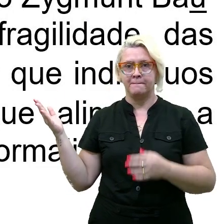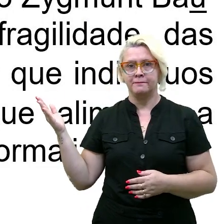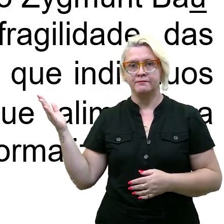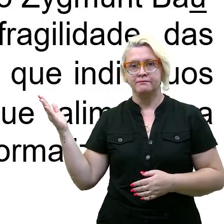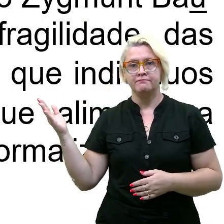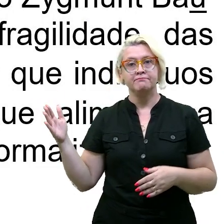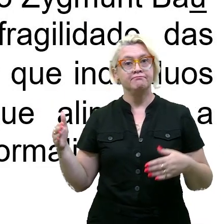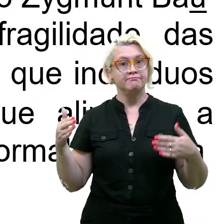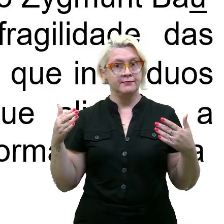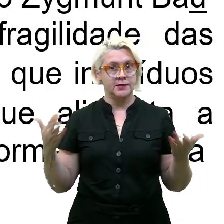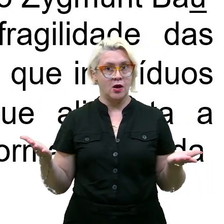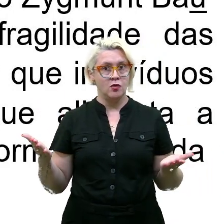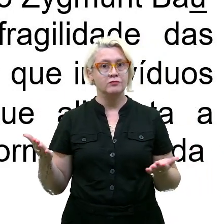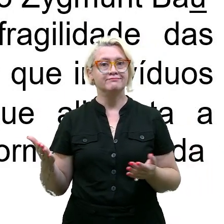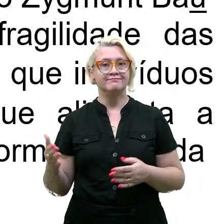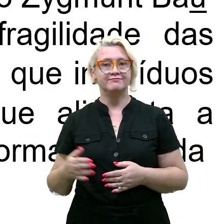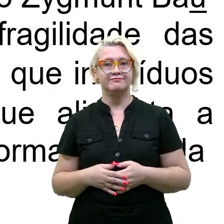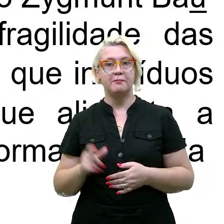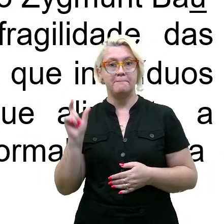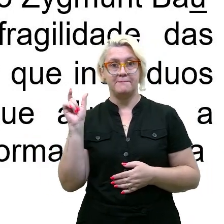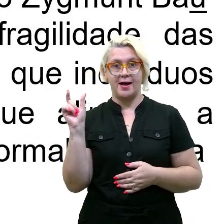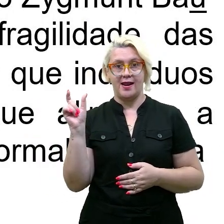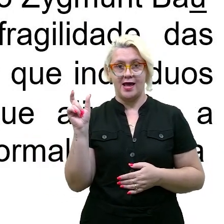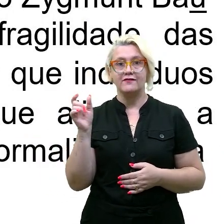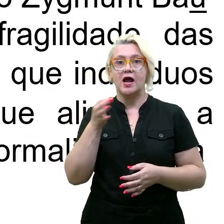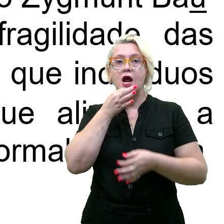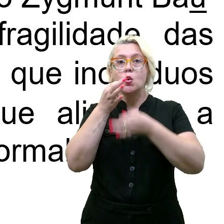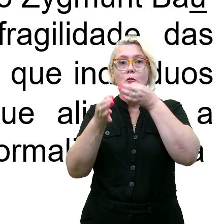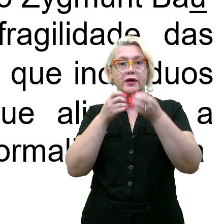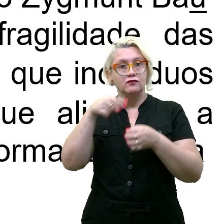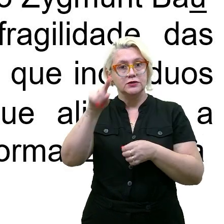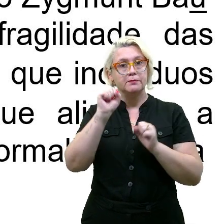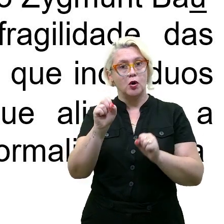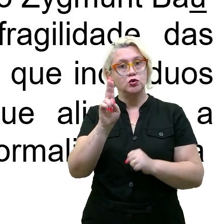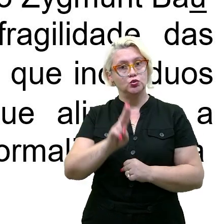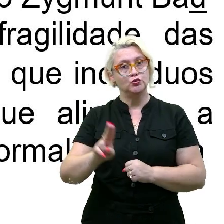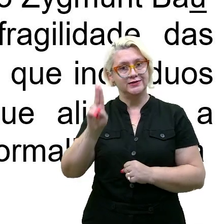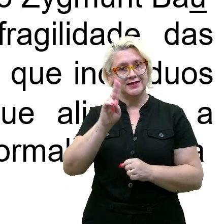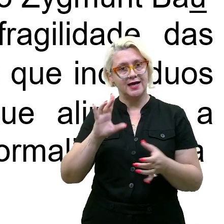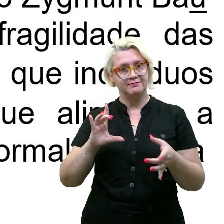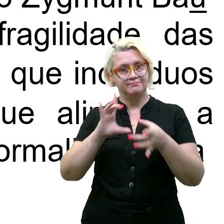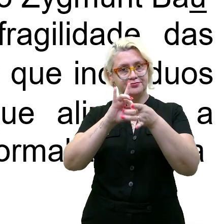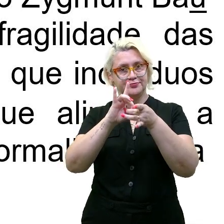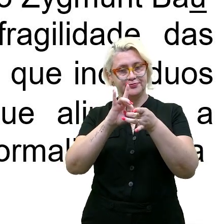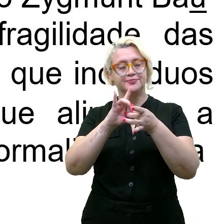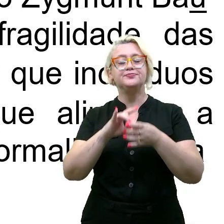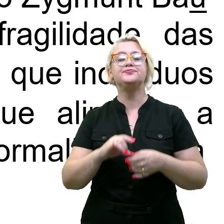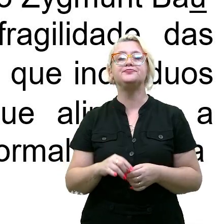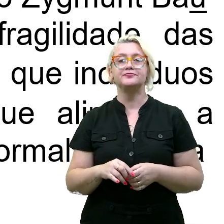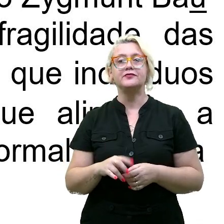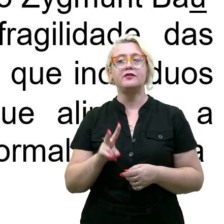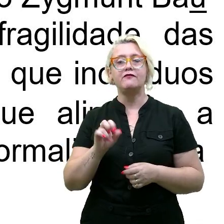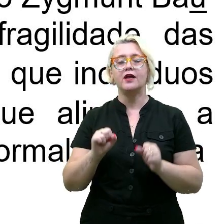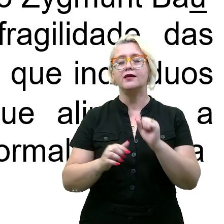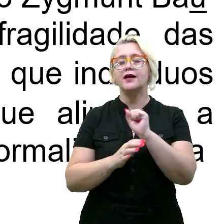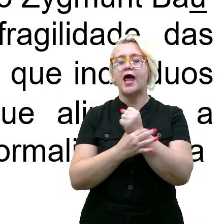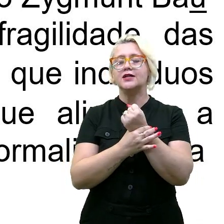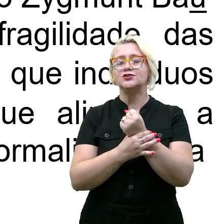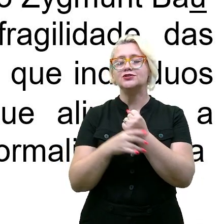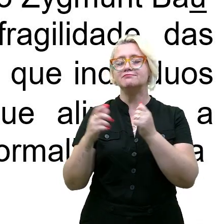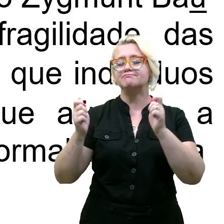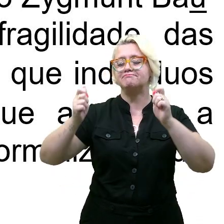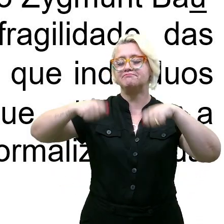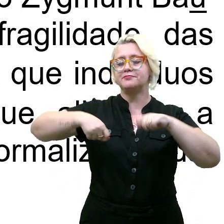Desse modo, olha, outro operador argumentativo aí, que você vai fazendo essa ponte e vai garantindo a sua